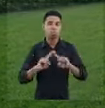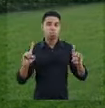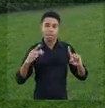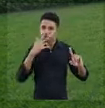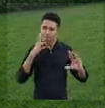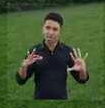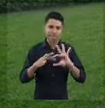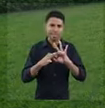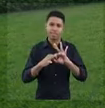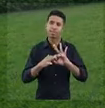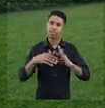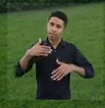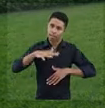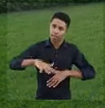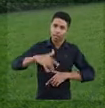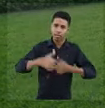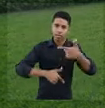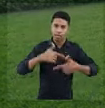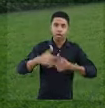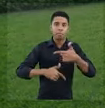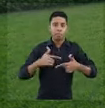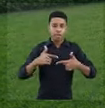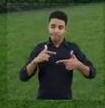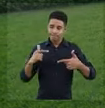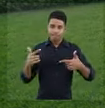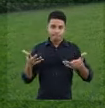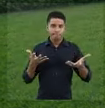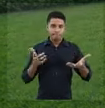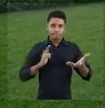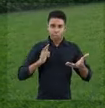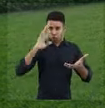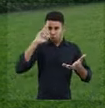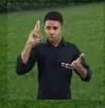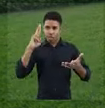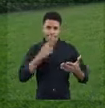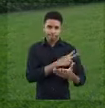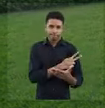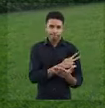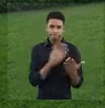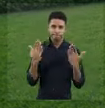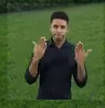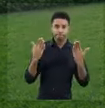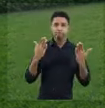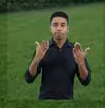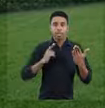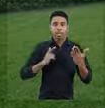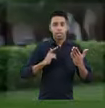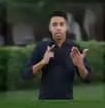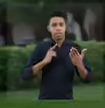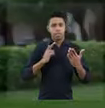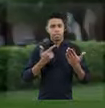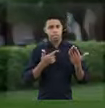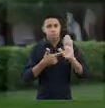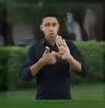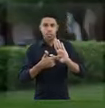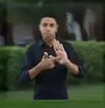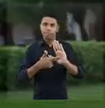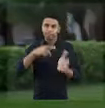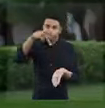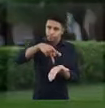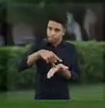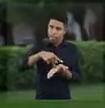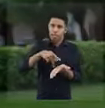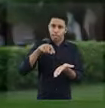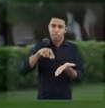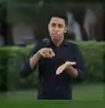renda e propriedade dos meios de produção aliadas a um mercado de trabalho competitivo E com vagas escassas, permanecem como fatores